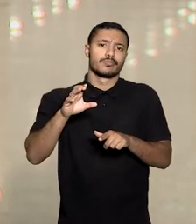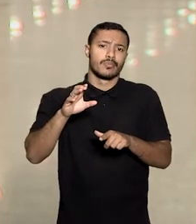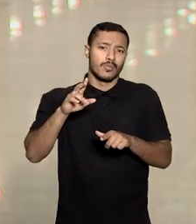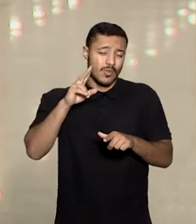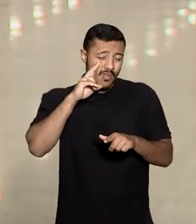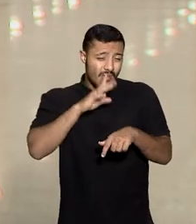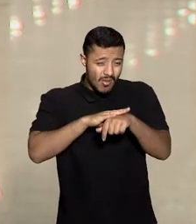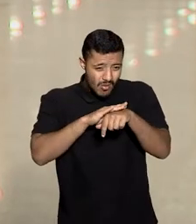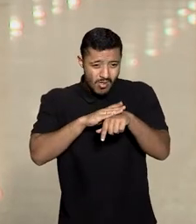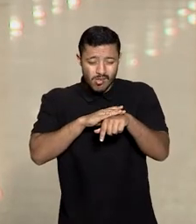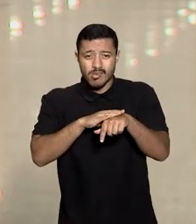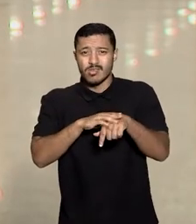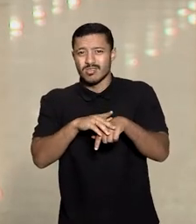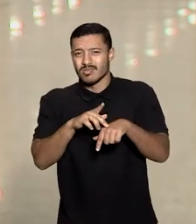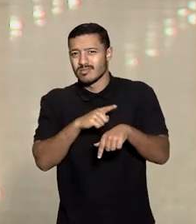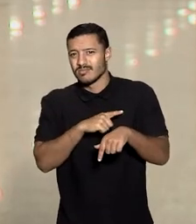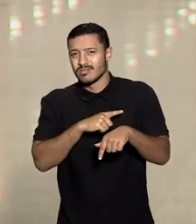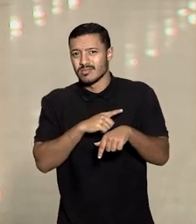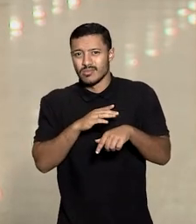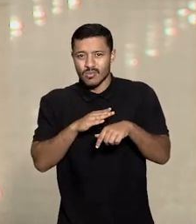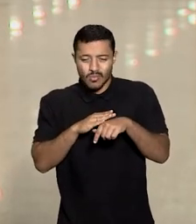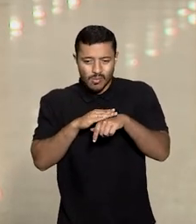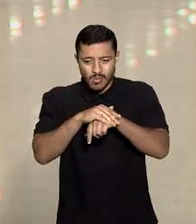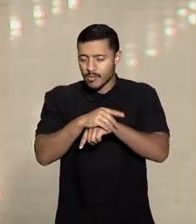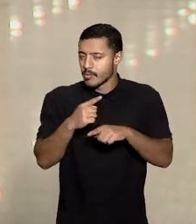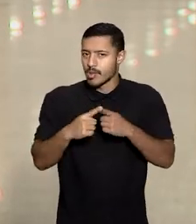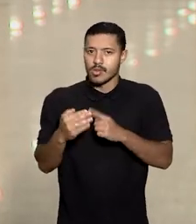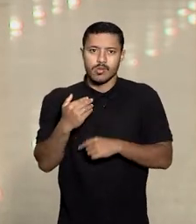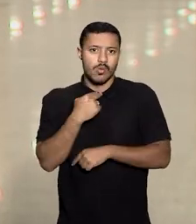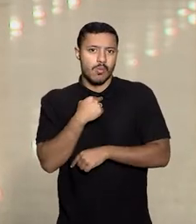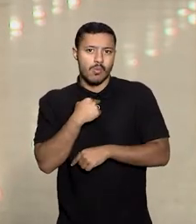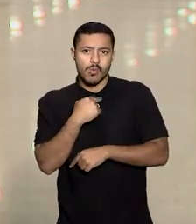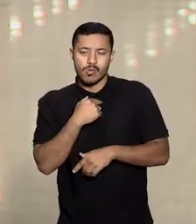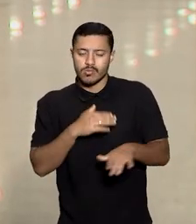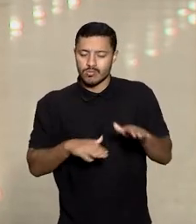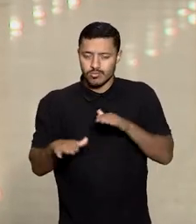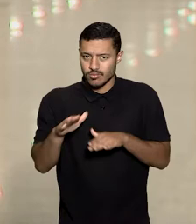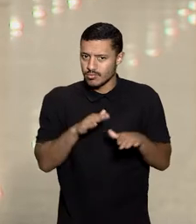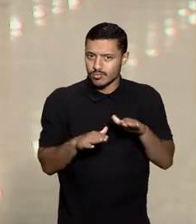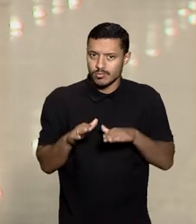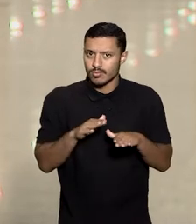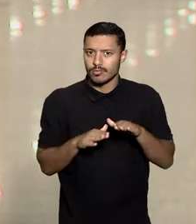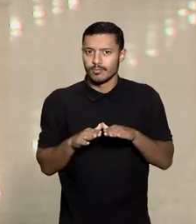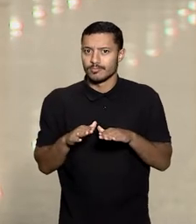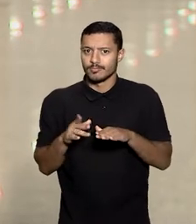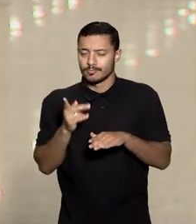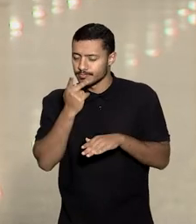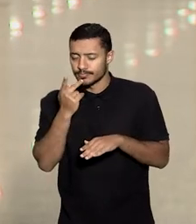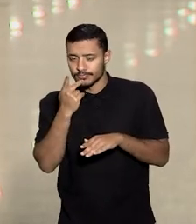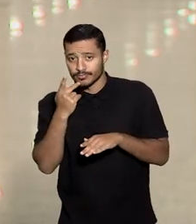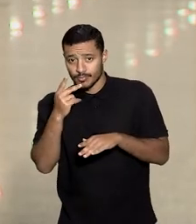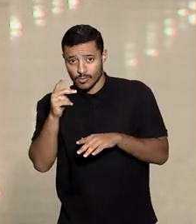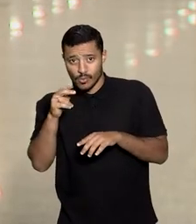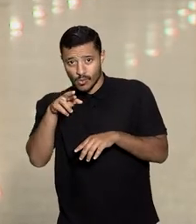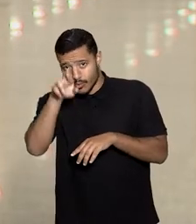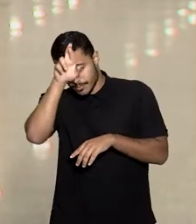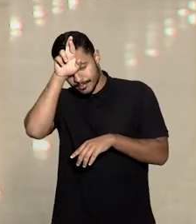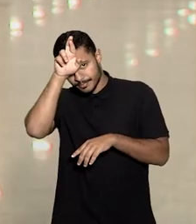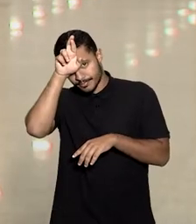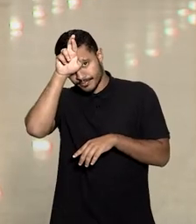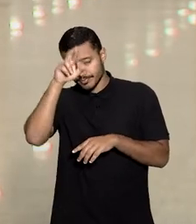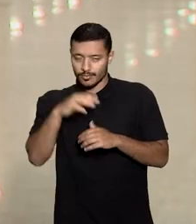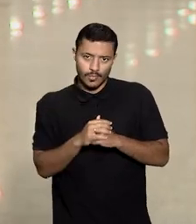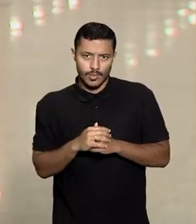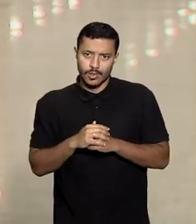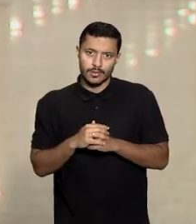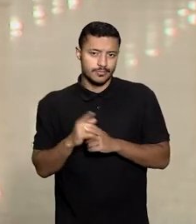que terão cobertura mas não pode excluir um tipo de tratamento indicado por profissional habilitado mesmo não